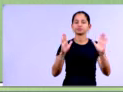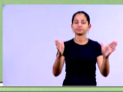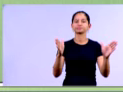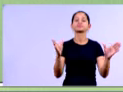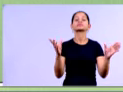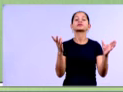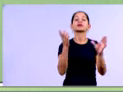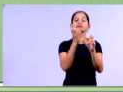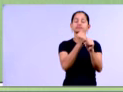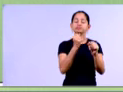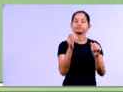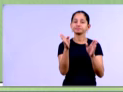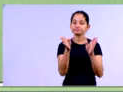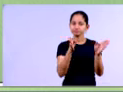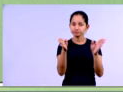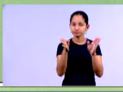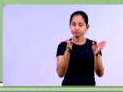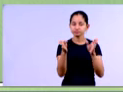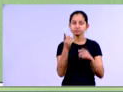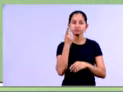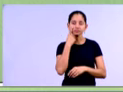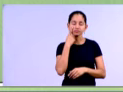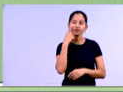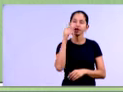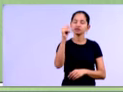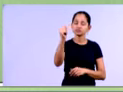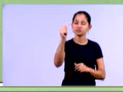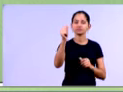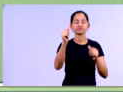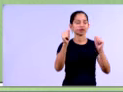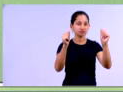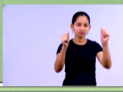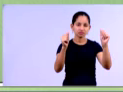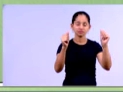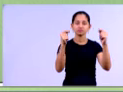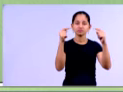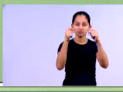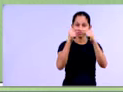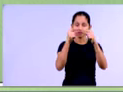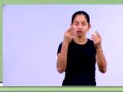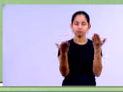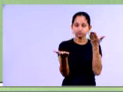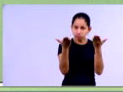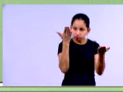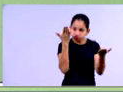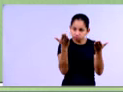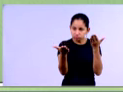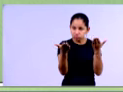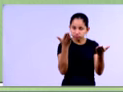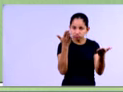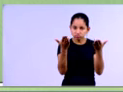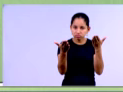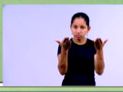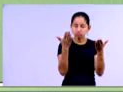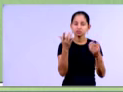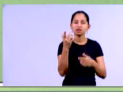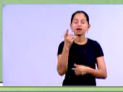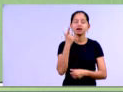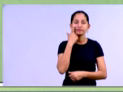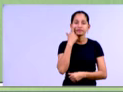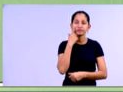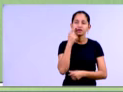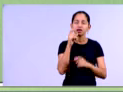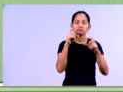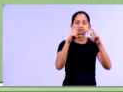totalizou 2.726.000 e em 2012 2.984.000. Então, deixamos aqui um